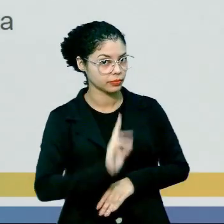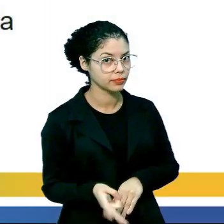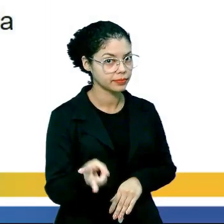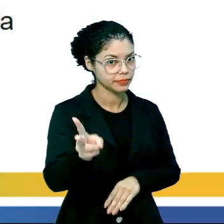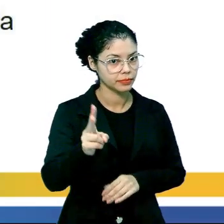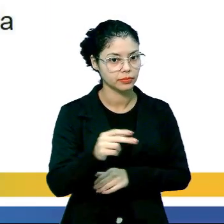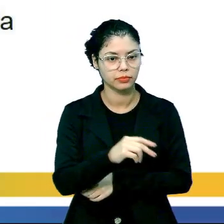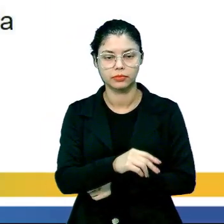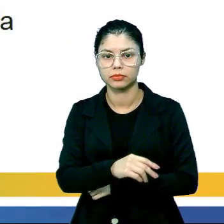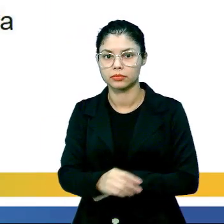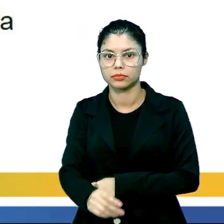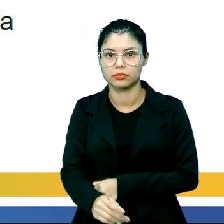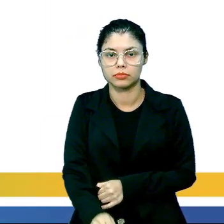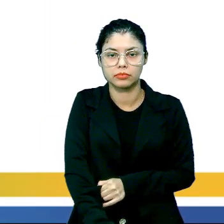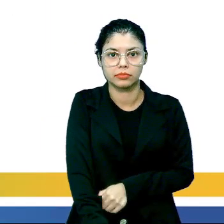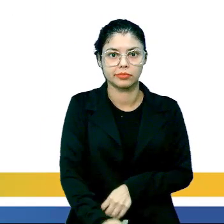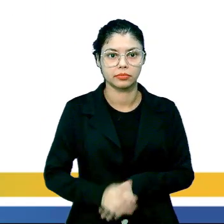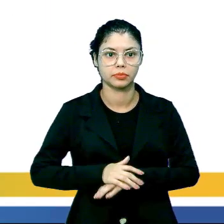continuidade.